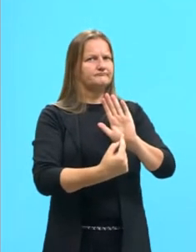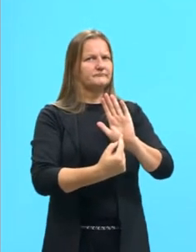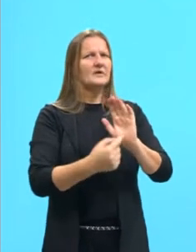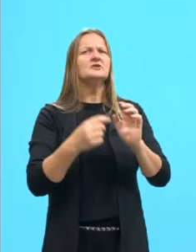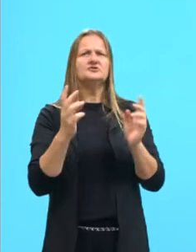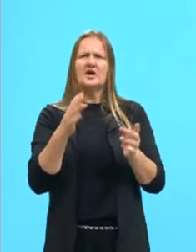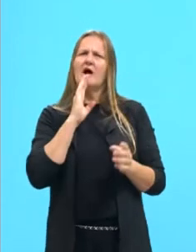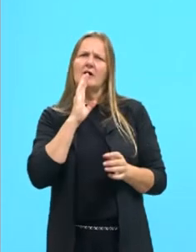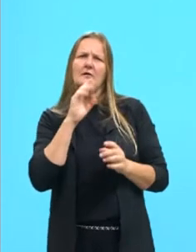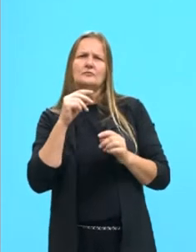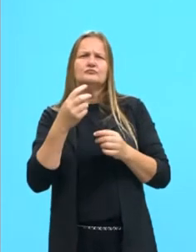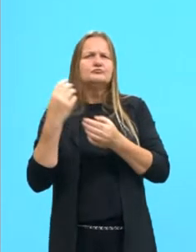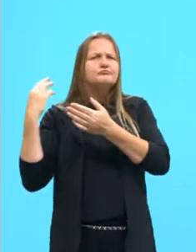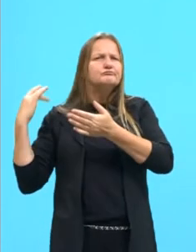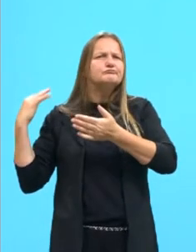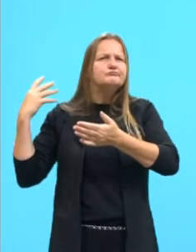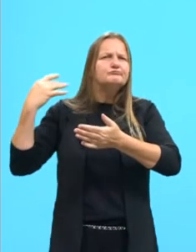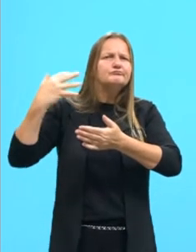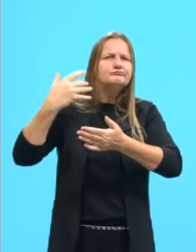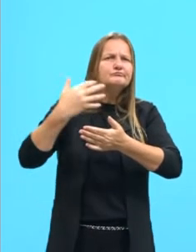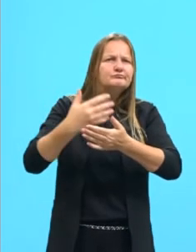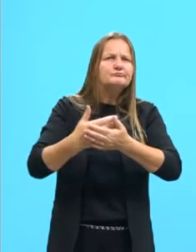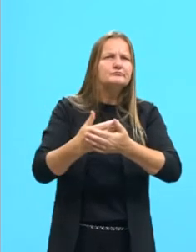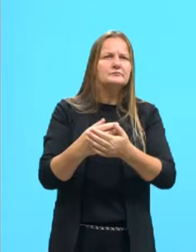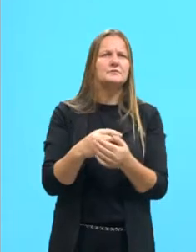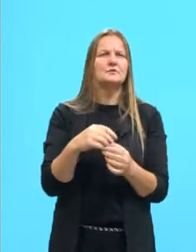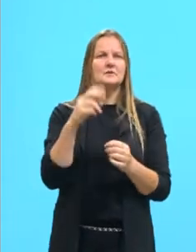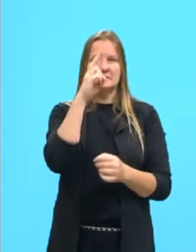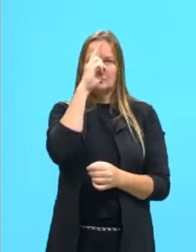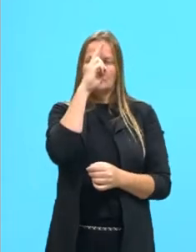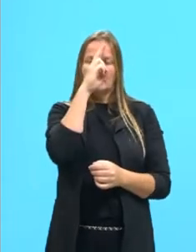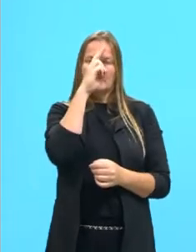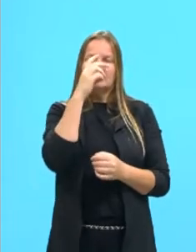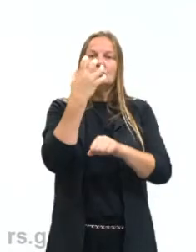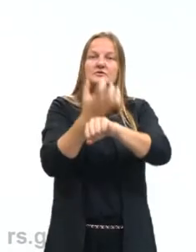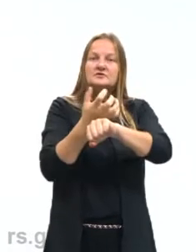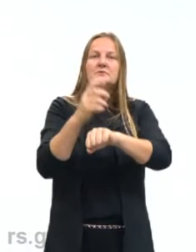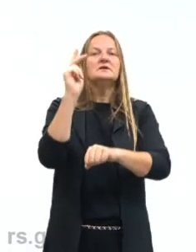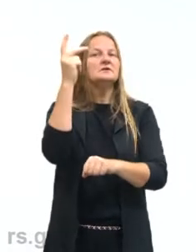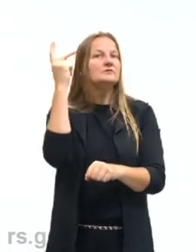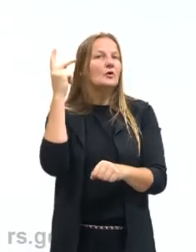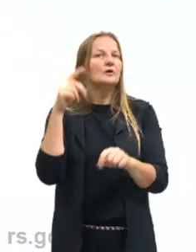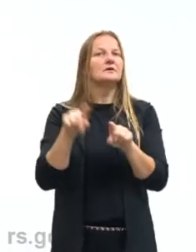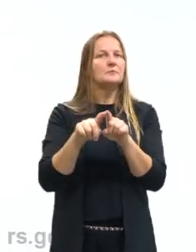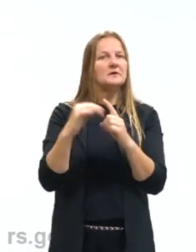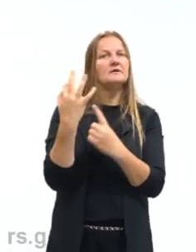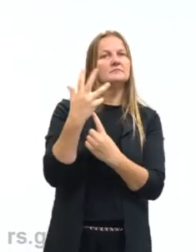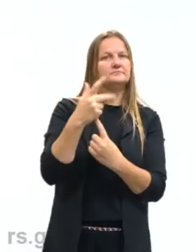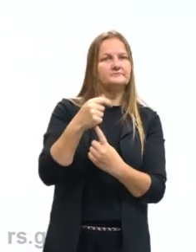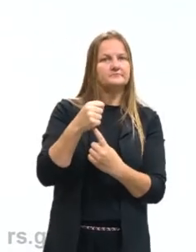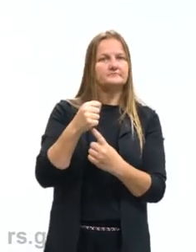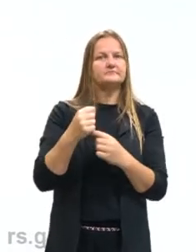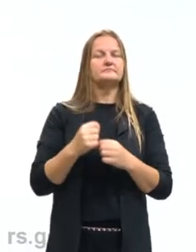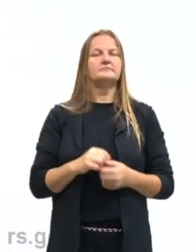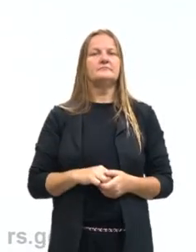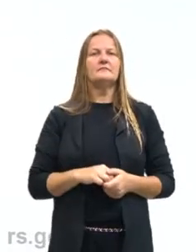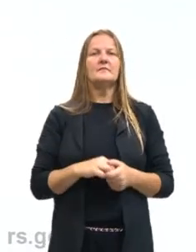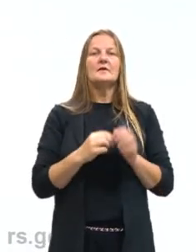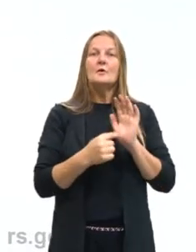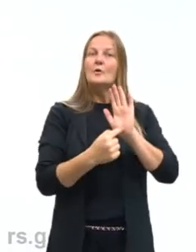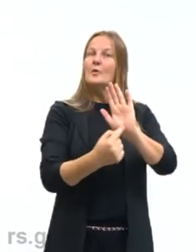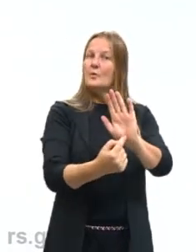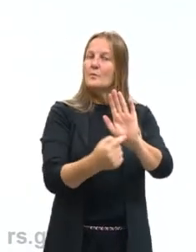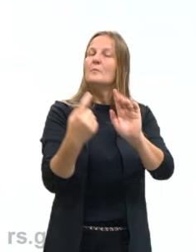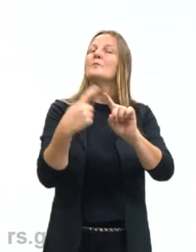vista por nós ao longo do nosso ensino médio, tanto na disciplina de história, quanto de arte. E eu trago essa obra